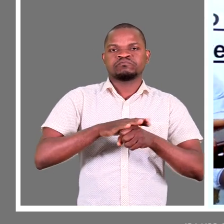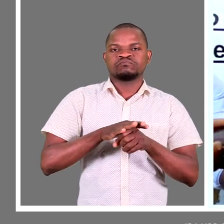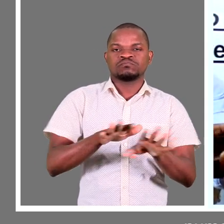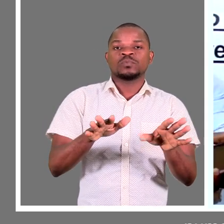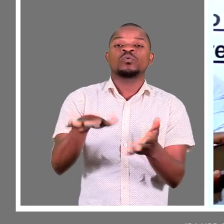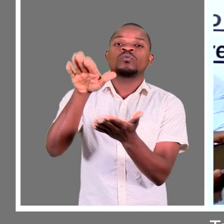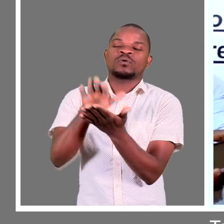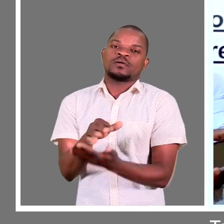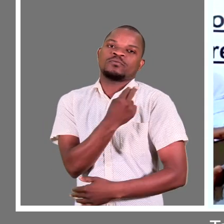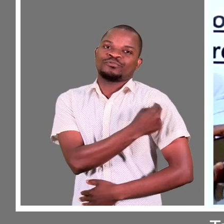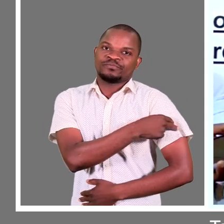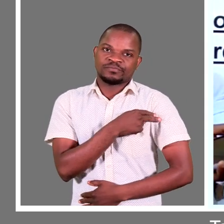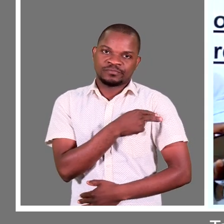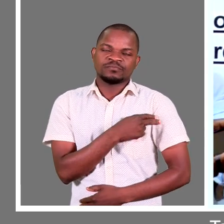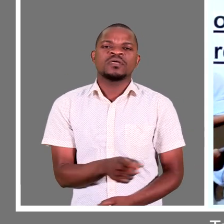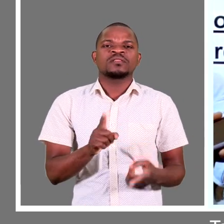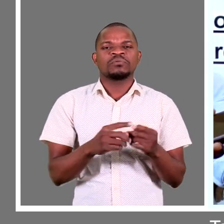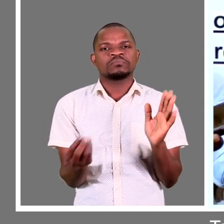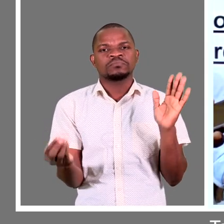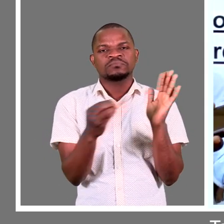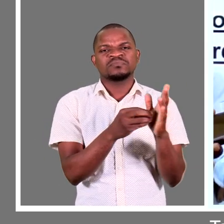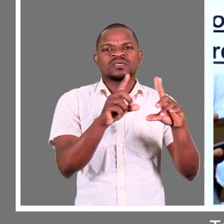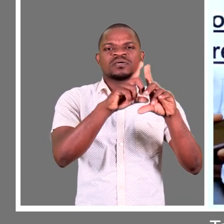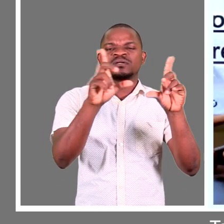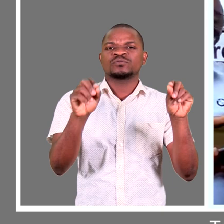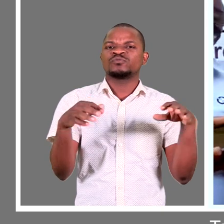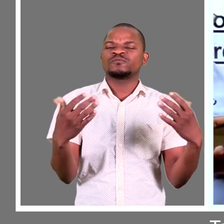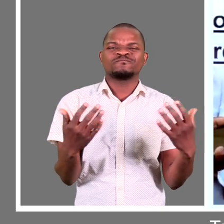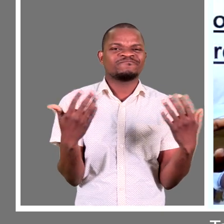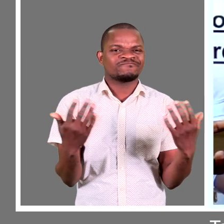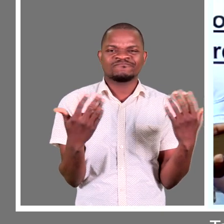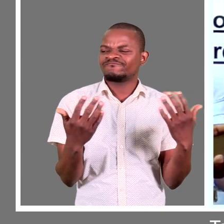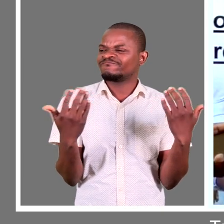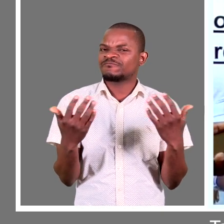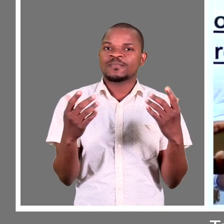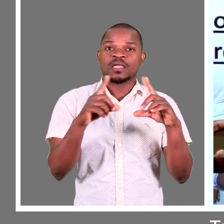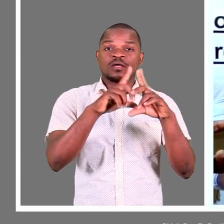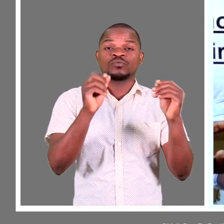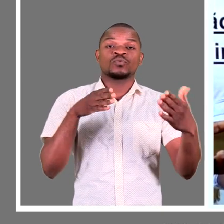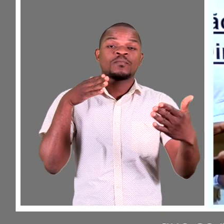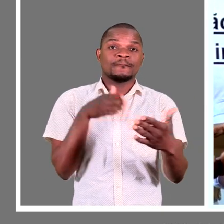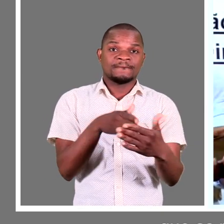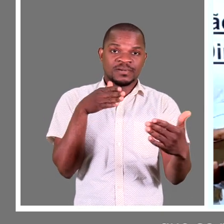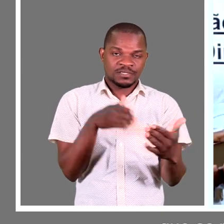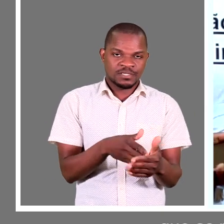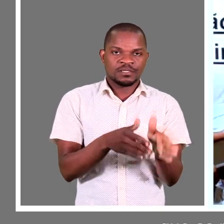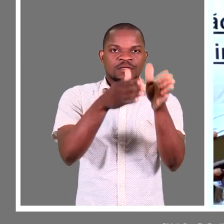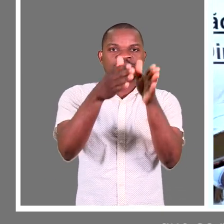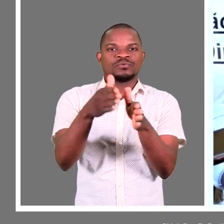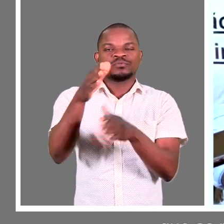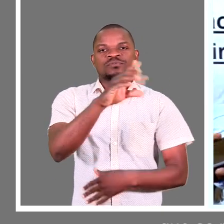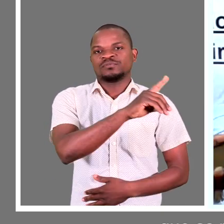das unidades sanitárias. E também abordamos questões relacionadas com as barreiras que as pessoas com